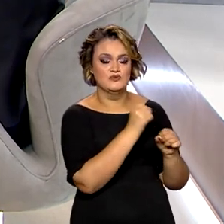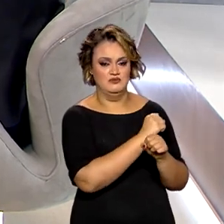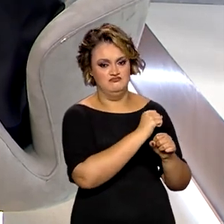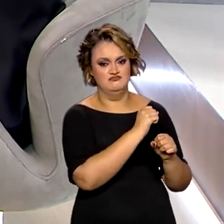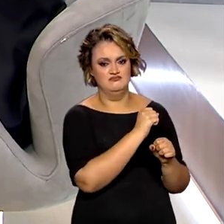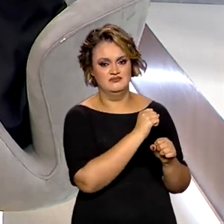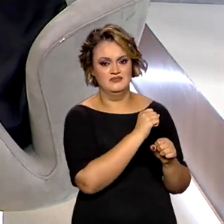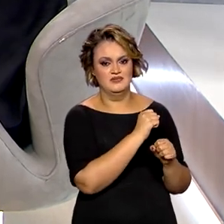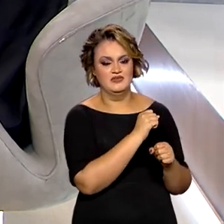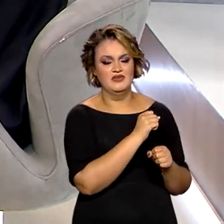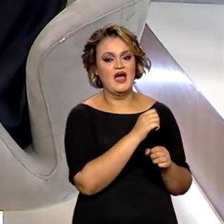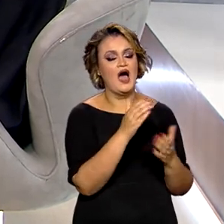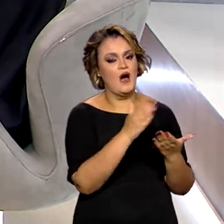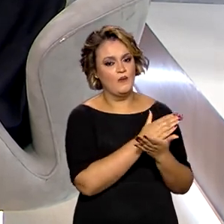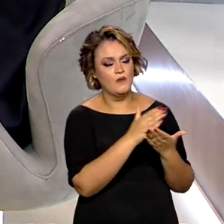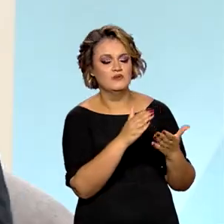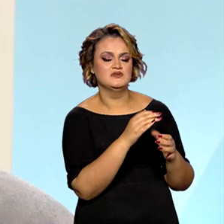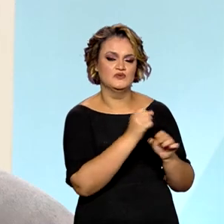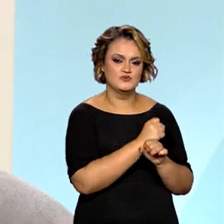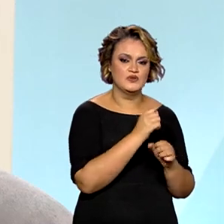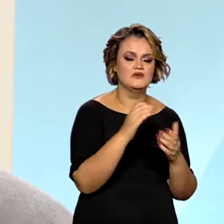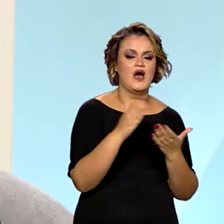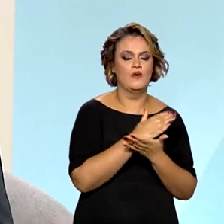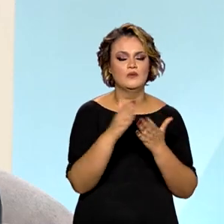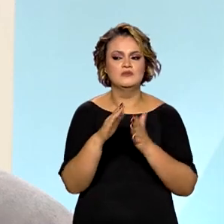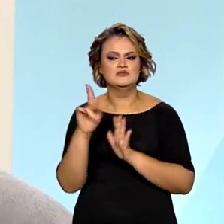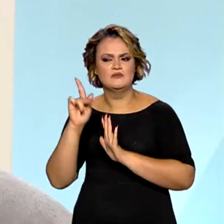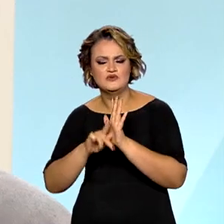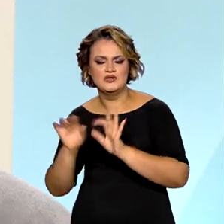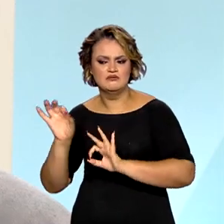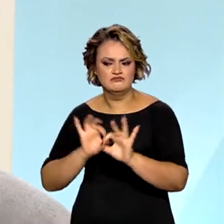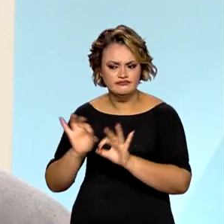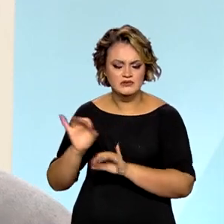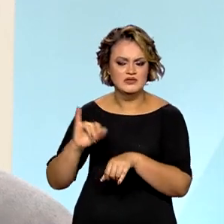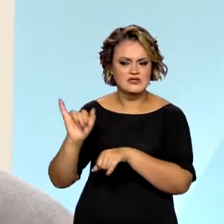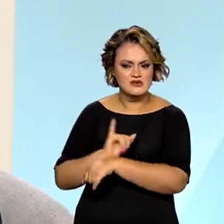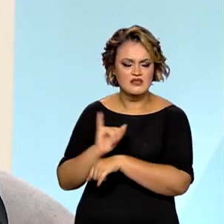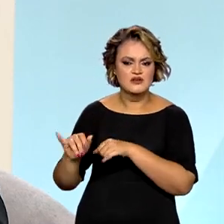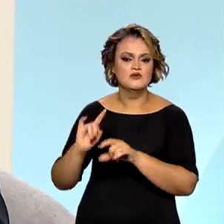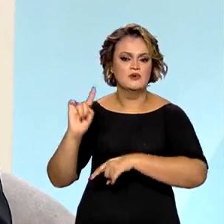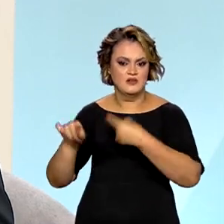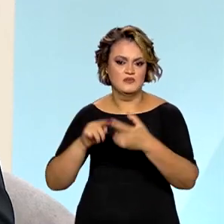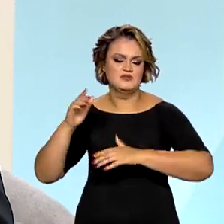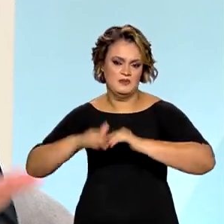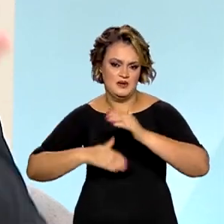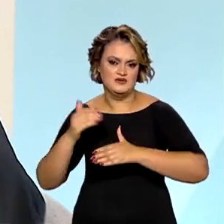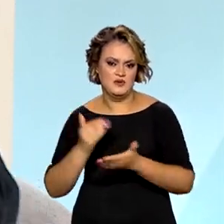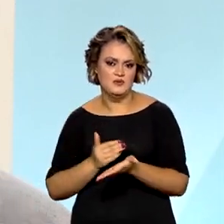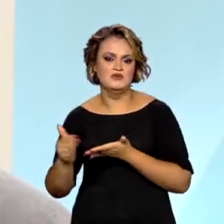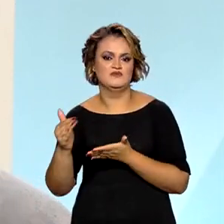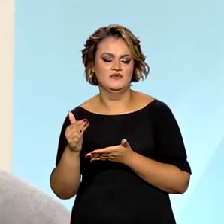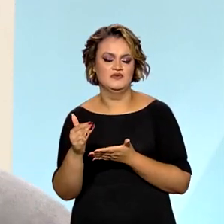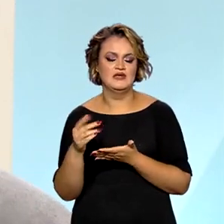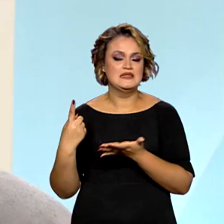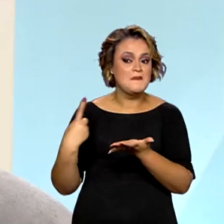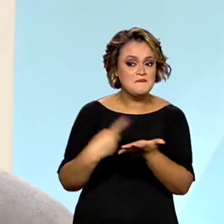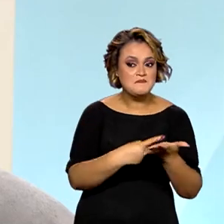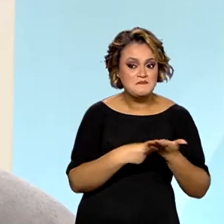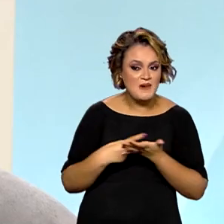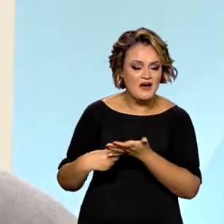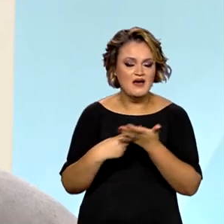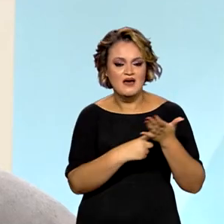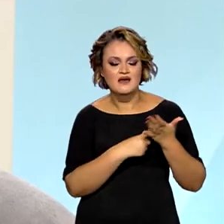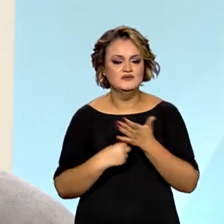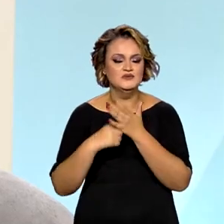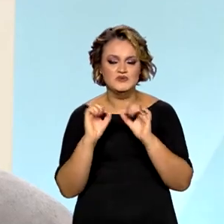implementação. Algumas já estão em construção, outras estão em todas as tratativas, para que a gente consiga, nesse pacto federativo, nessa